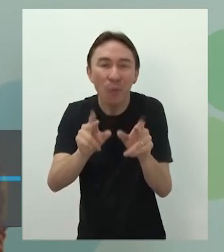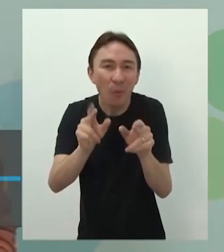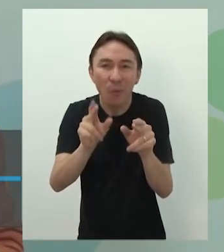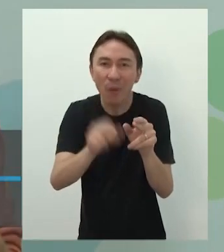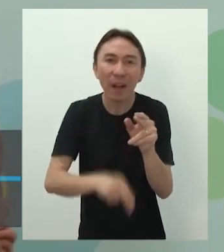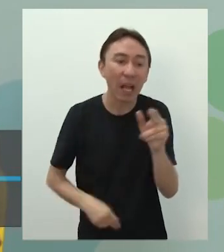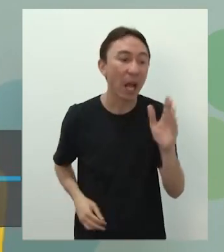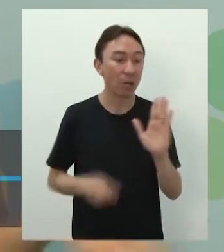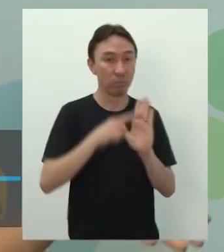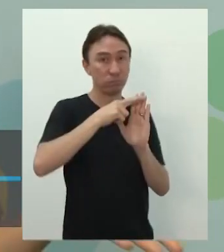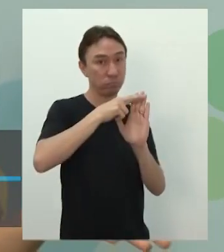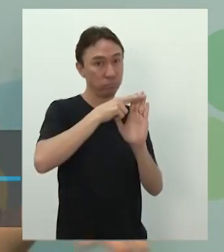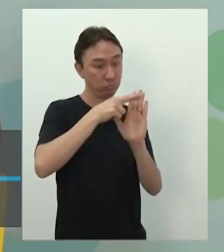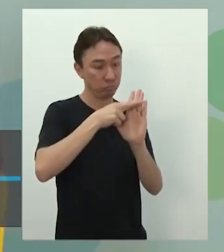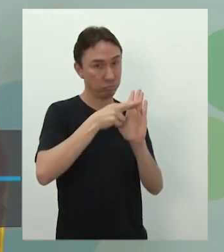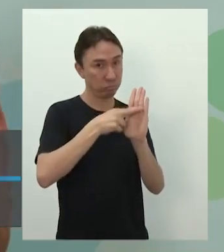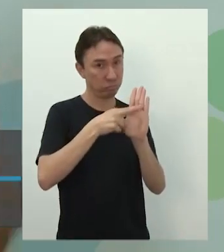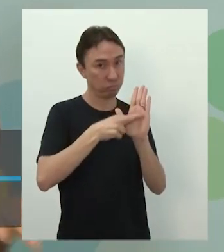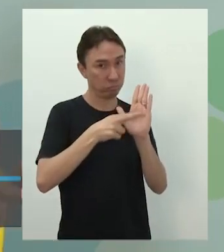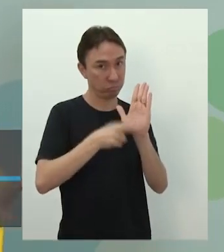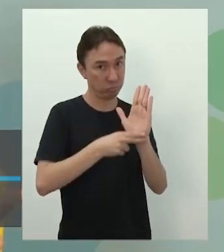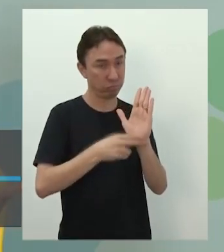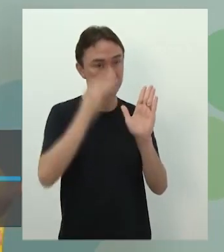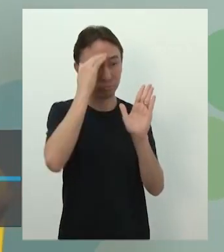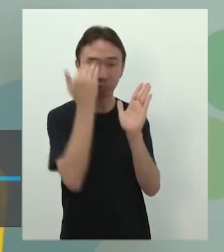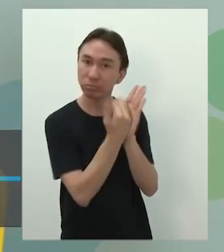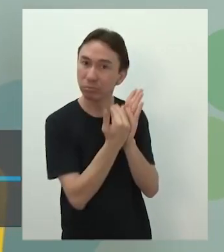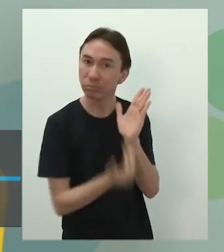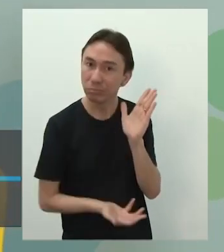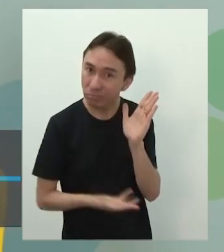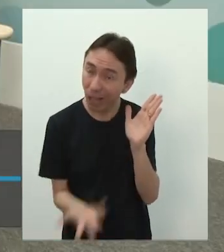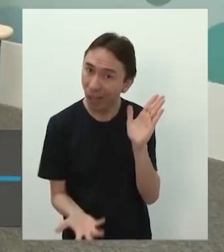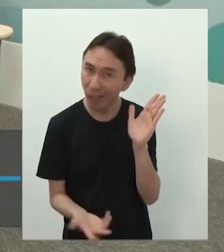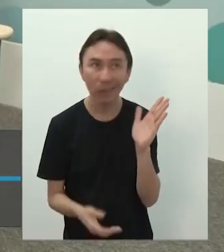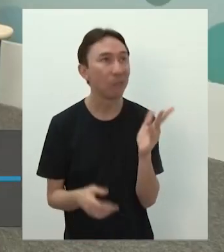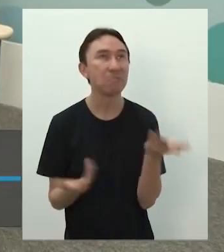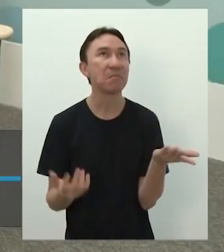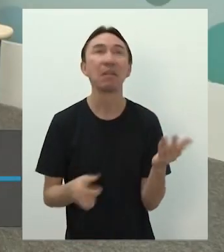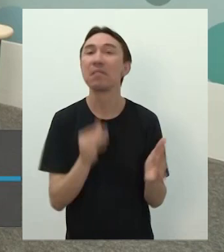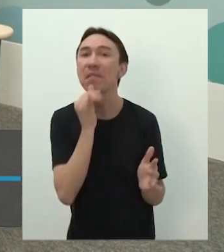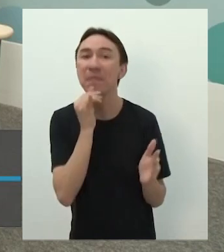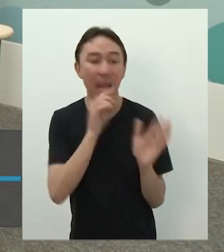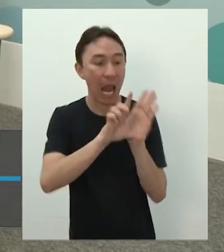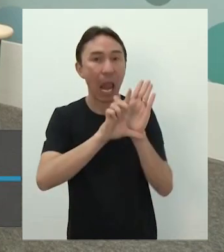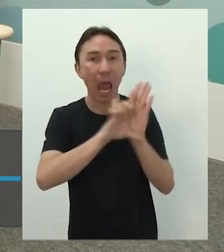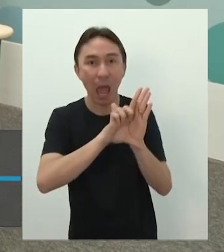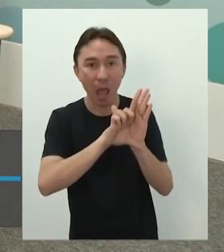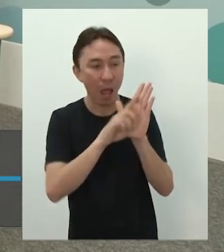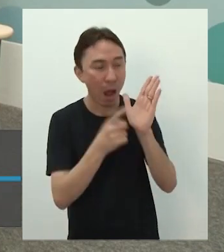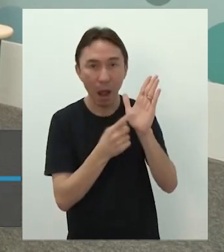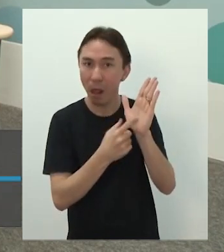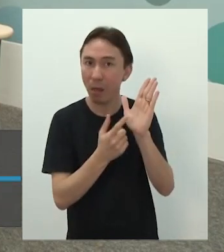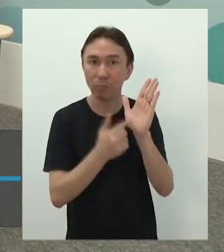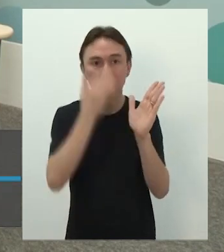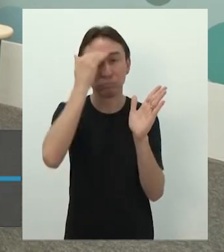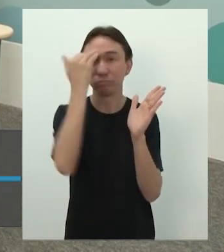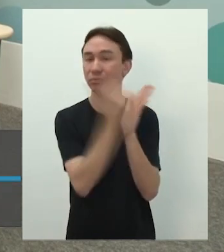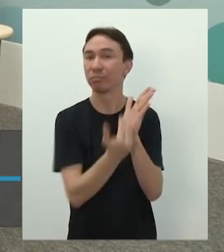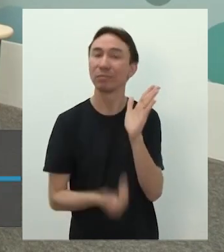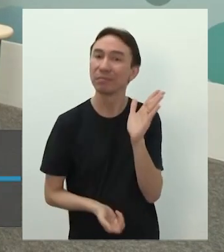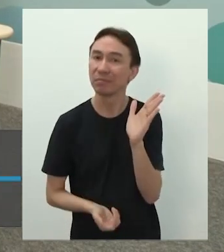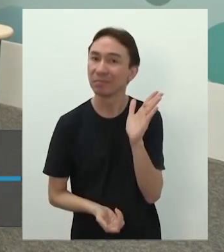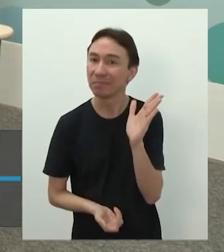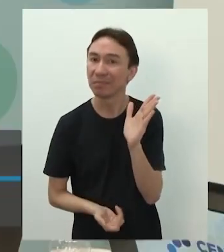tem que seguir a risca, uma lei, por exemplo, ela é prescritiva. Um texto injuntivo prescritivo. Exato, uma bula de remédios. É